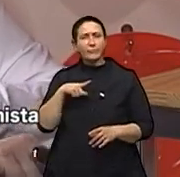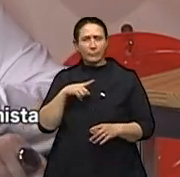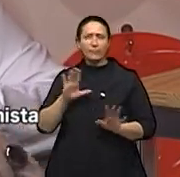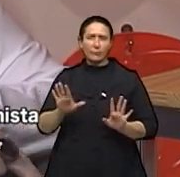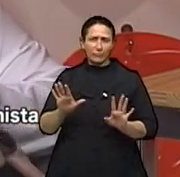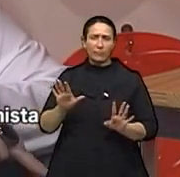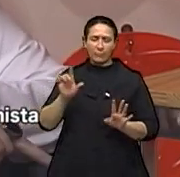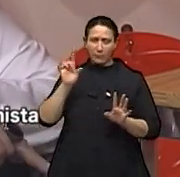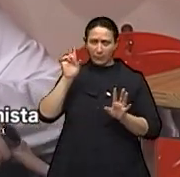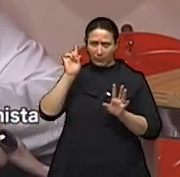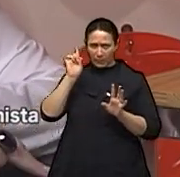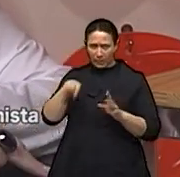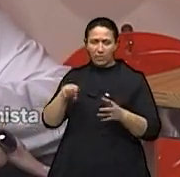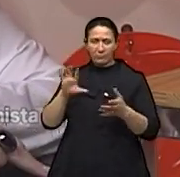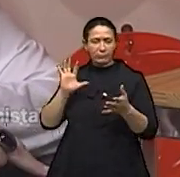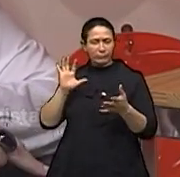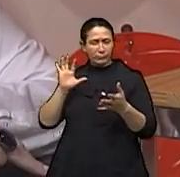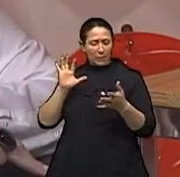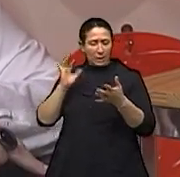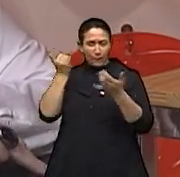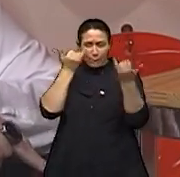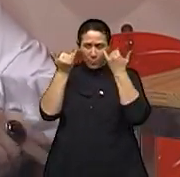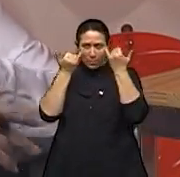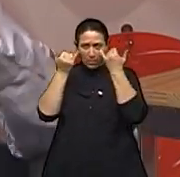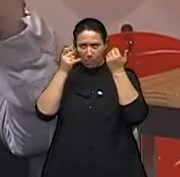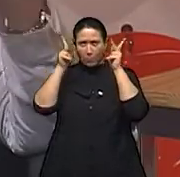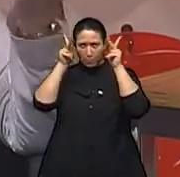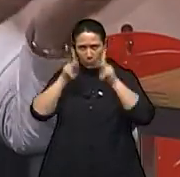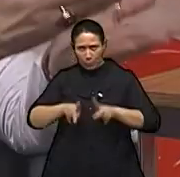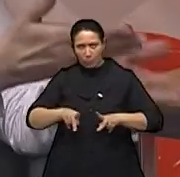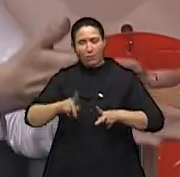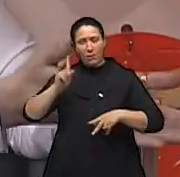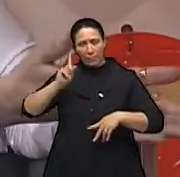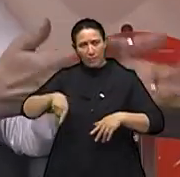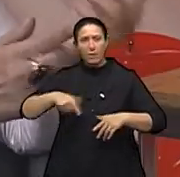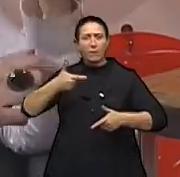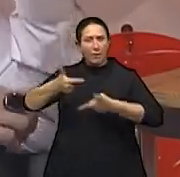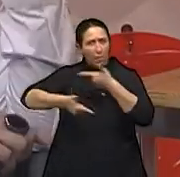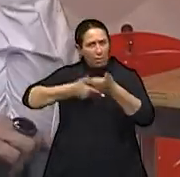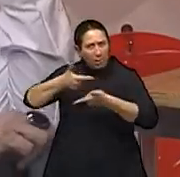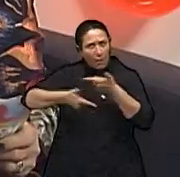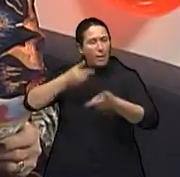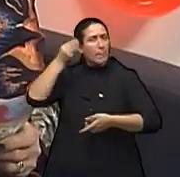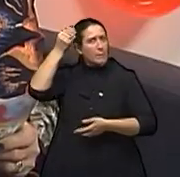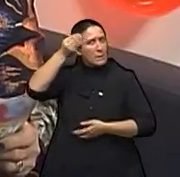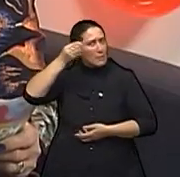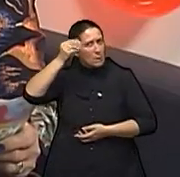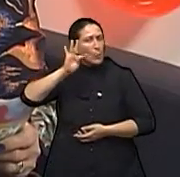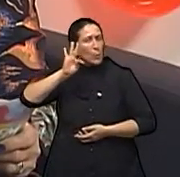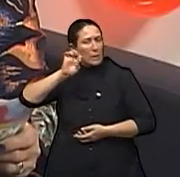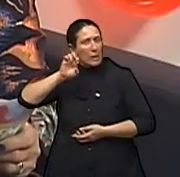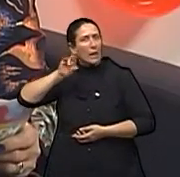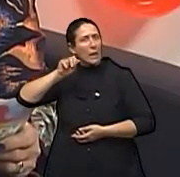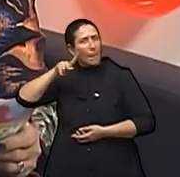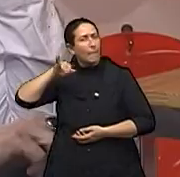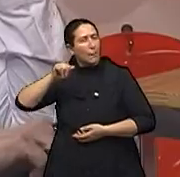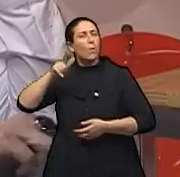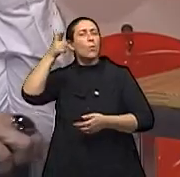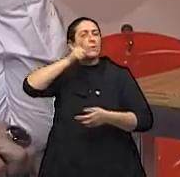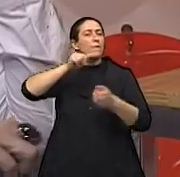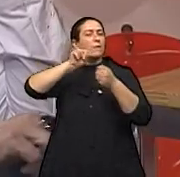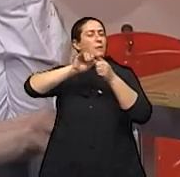posse dessas informações, trabalhando na forma de psicoterapia, nós vamos fazendo links